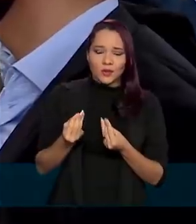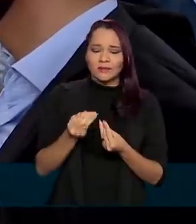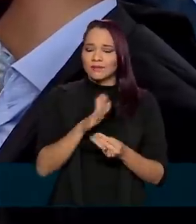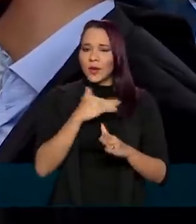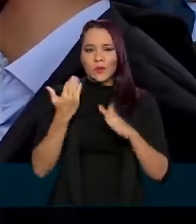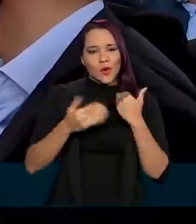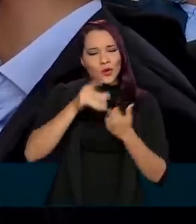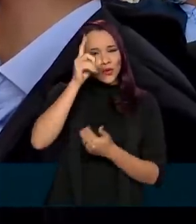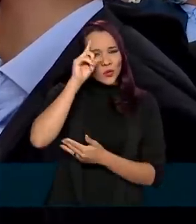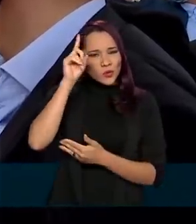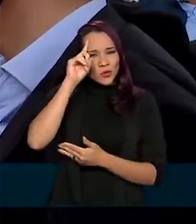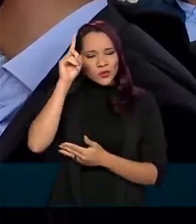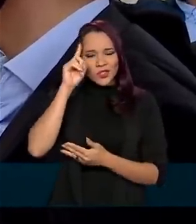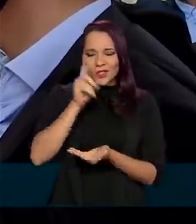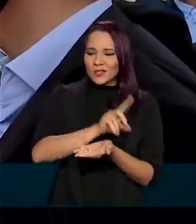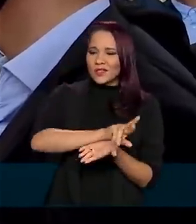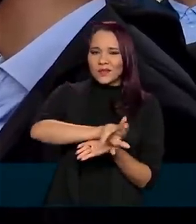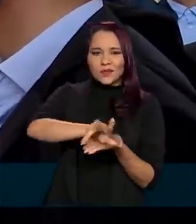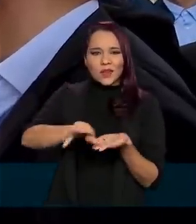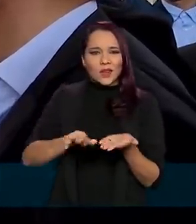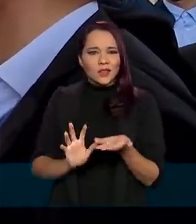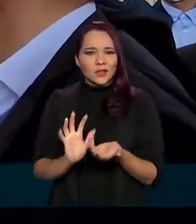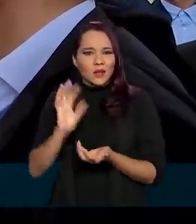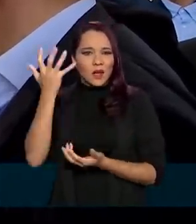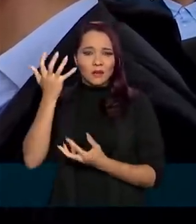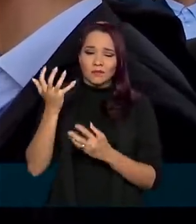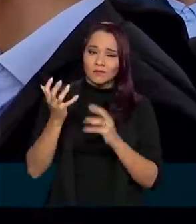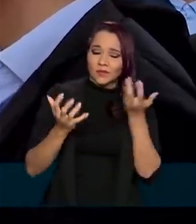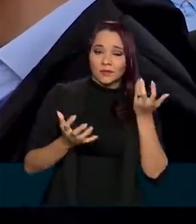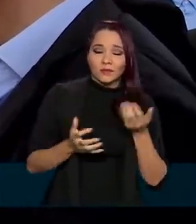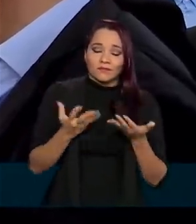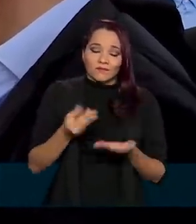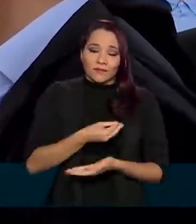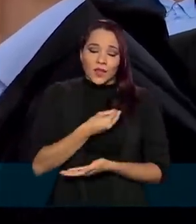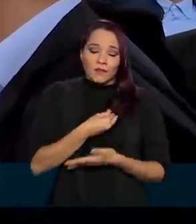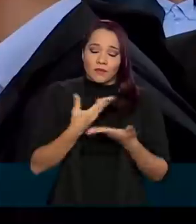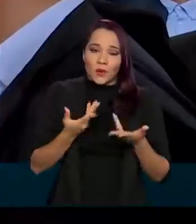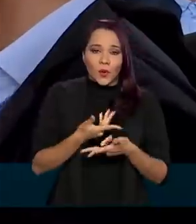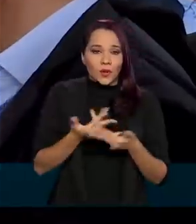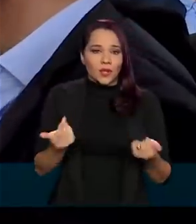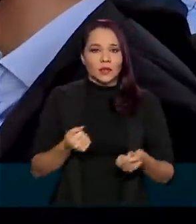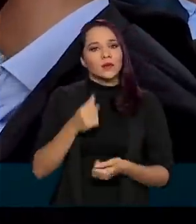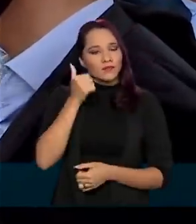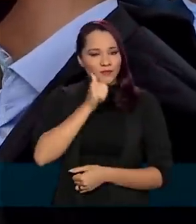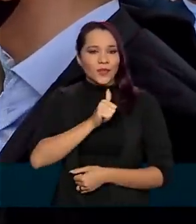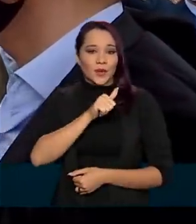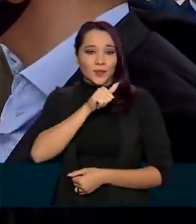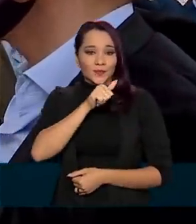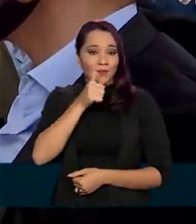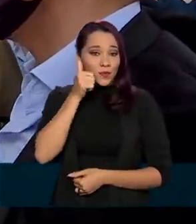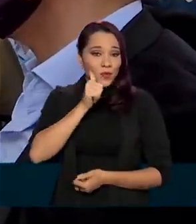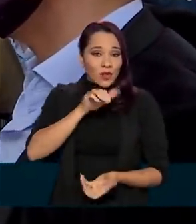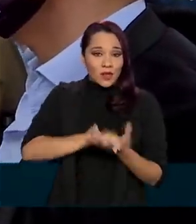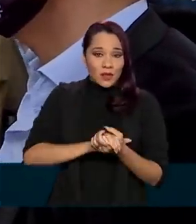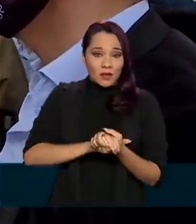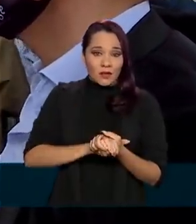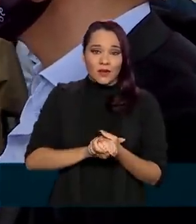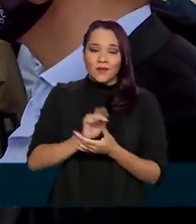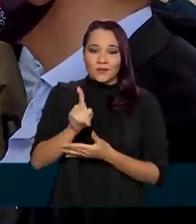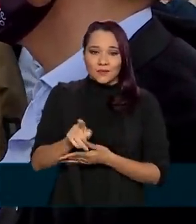gente todo dia de uma série de causas, né? E a vida, minha vida. Minha esposa agora está, depois de...